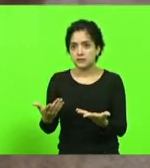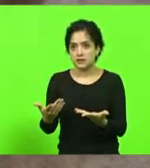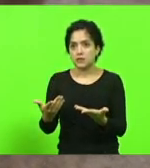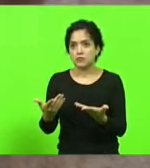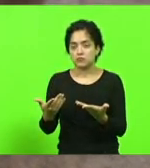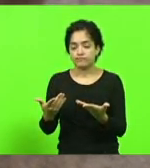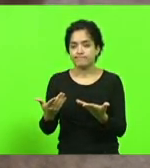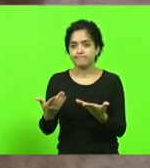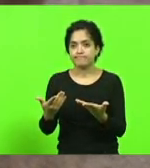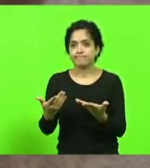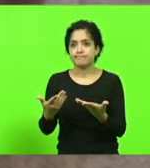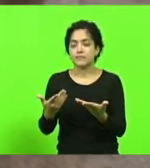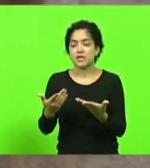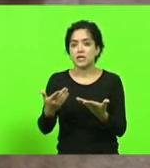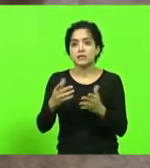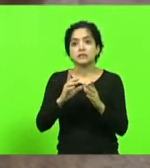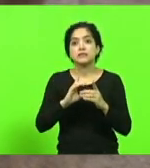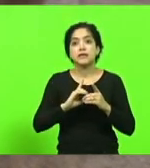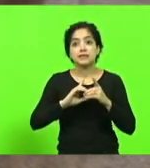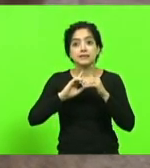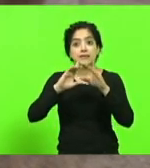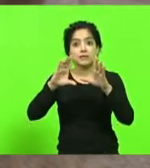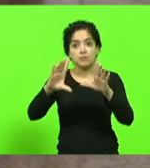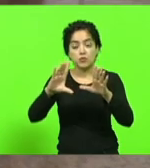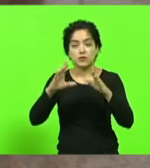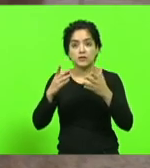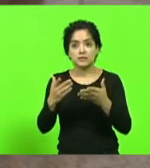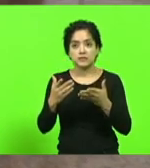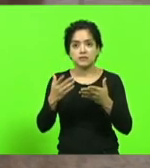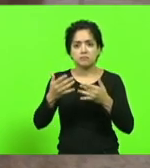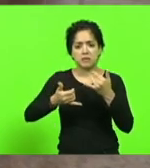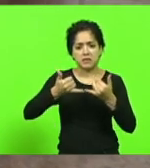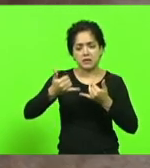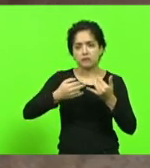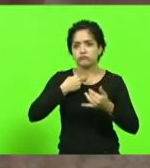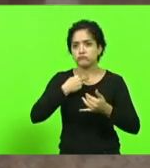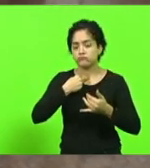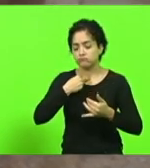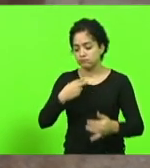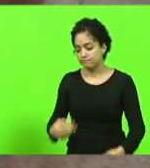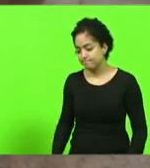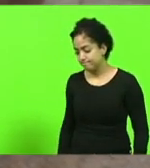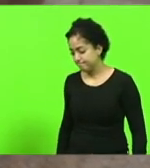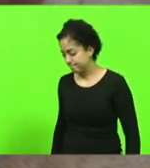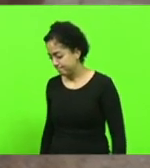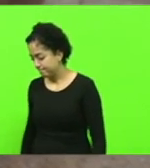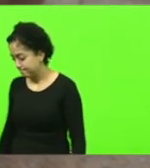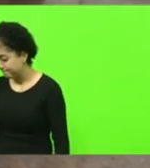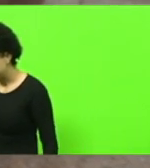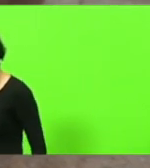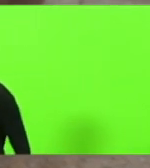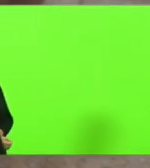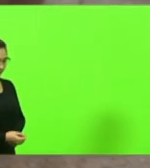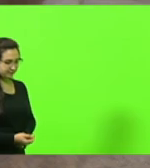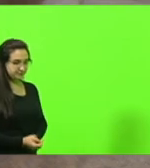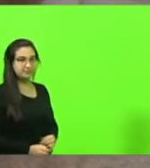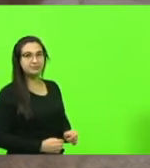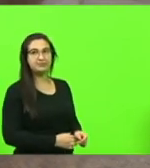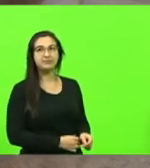relativização da democracia não se pode brincar acho que as coisas tem que ficar bem clara